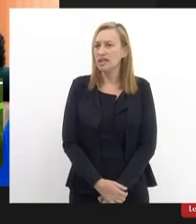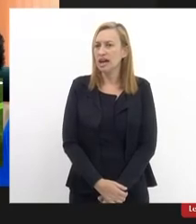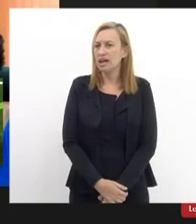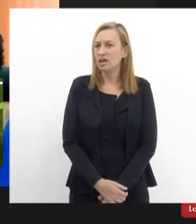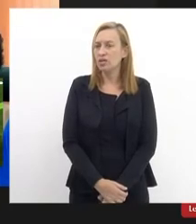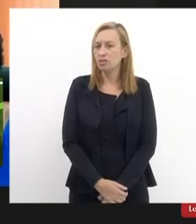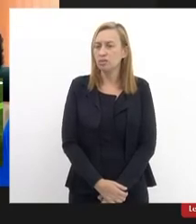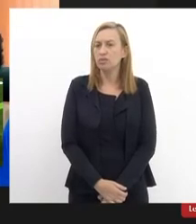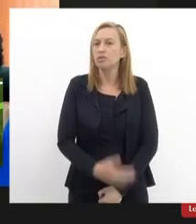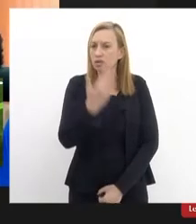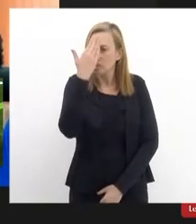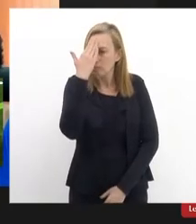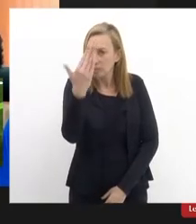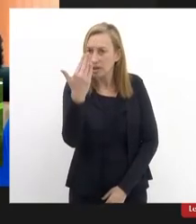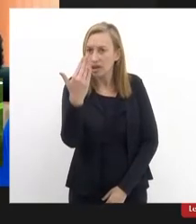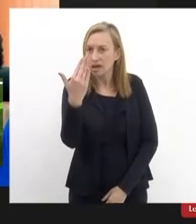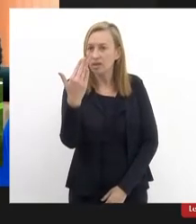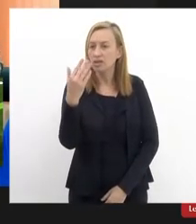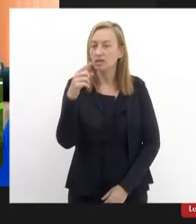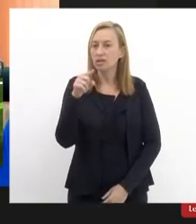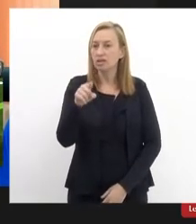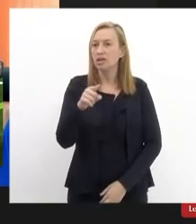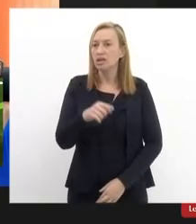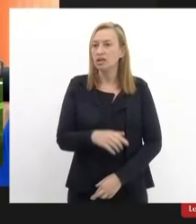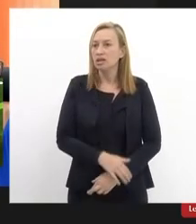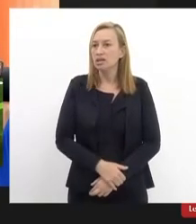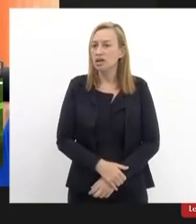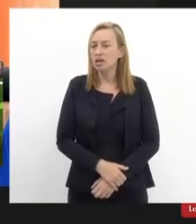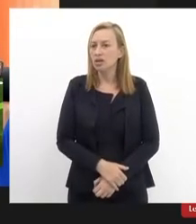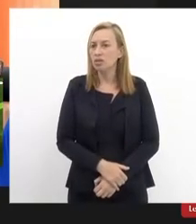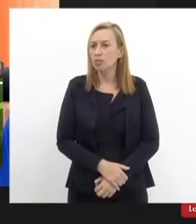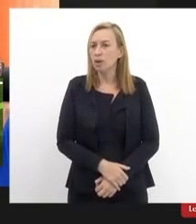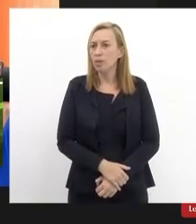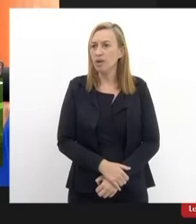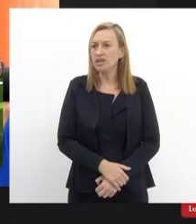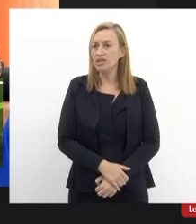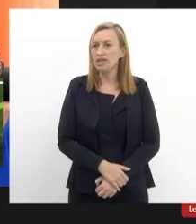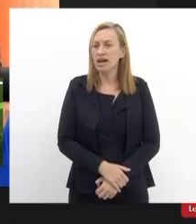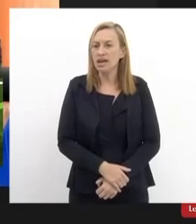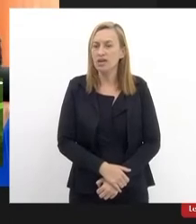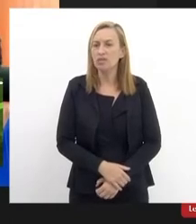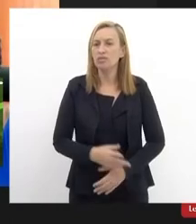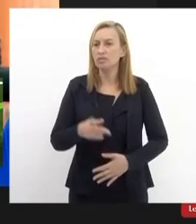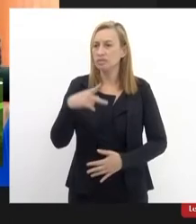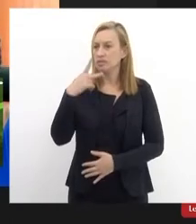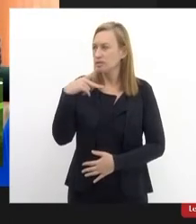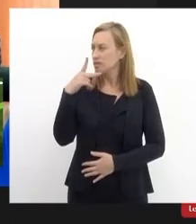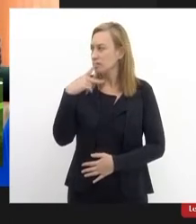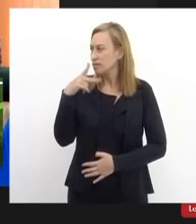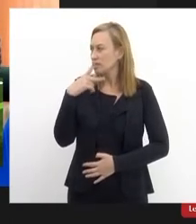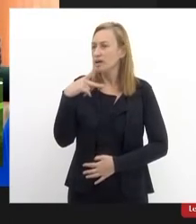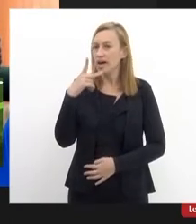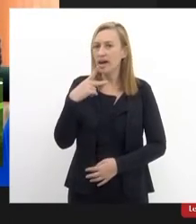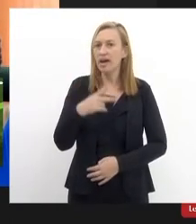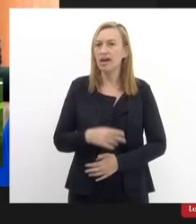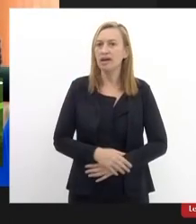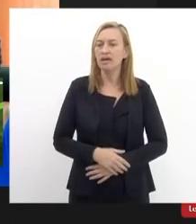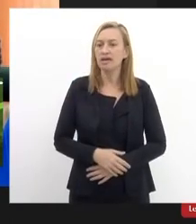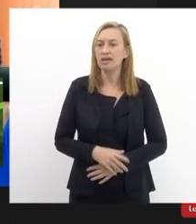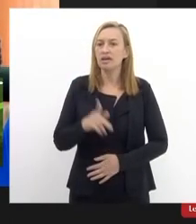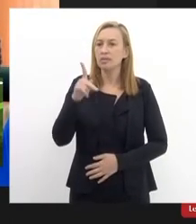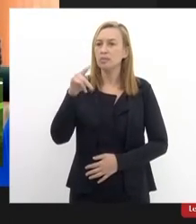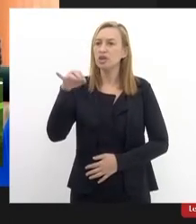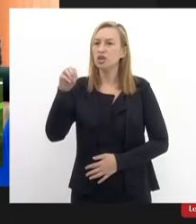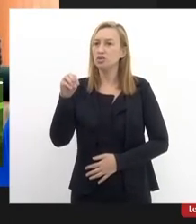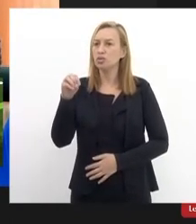obrigado você Reimão sem mais delongas eu gostaria de passar a palavra para Vanisa Pinto com